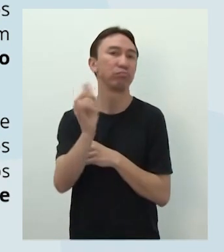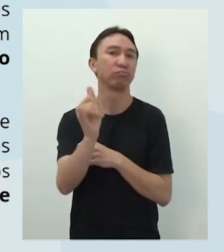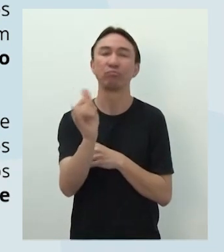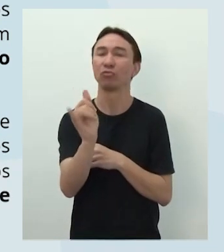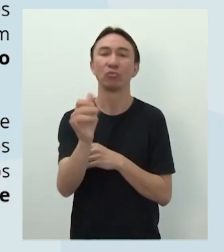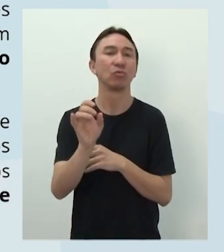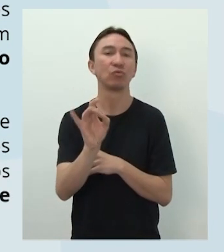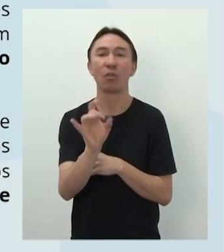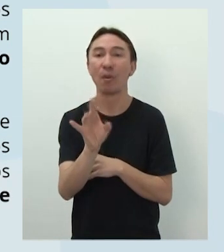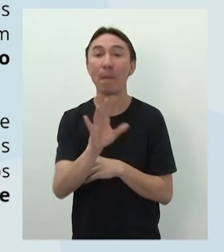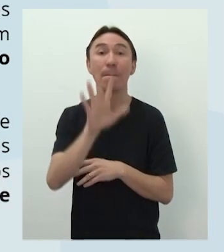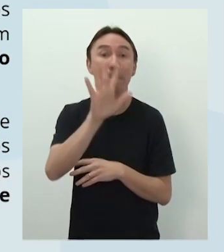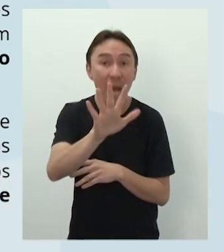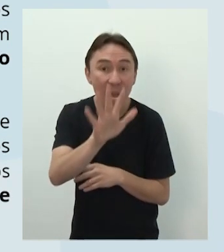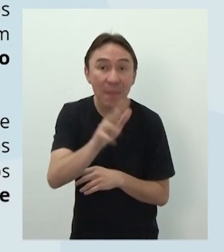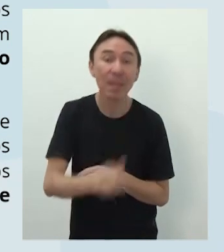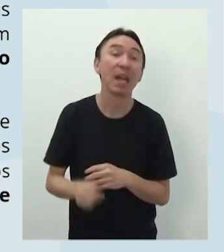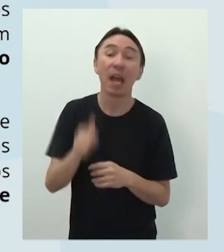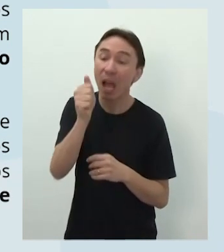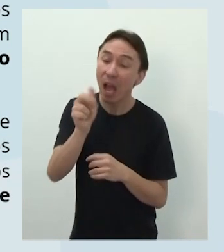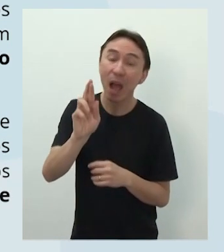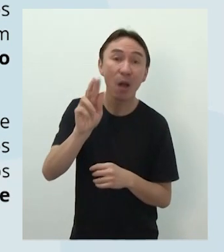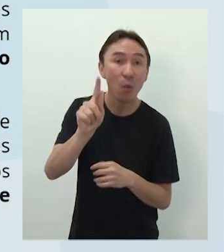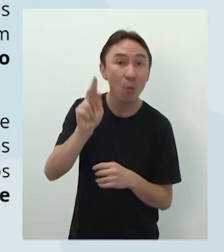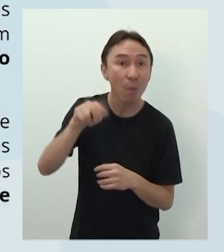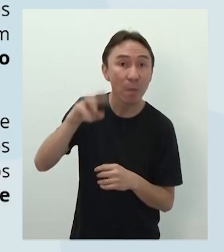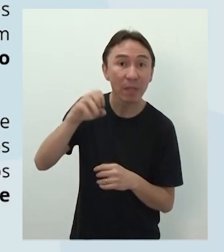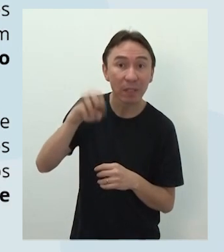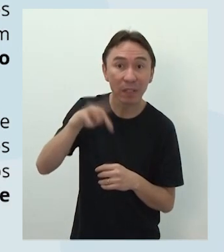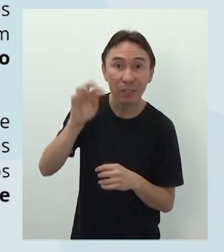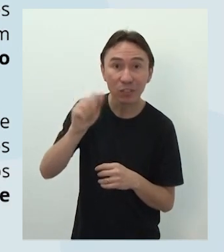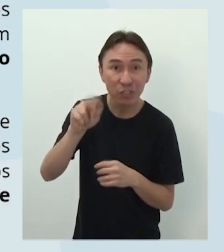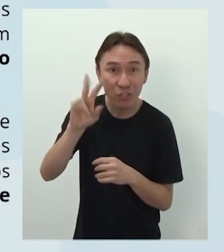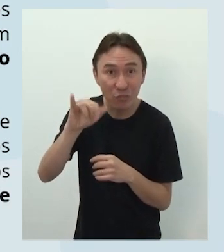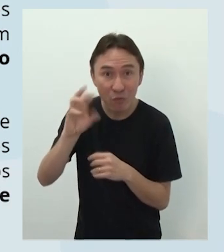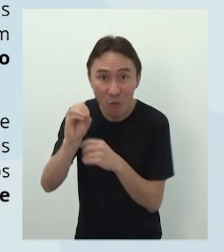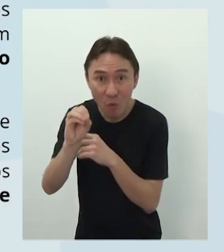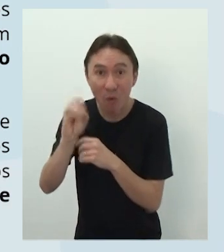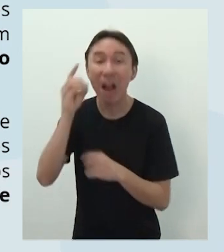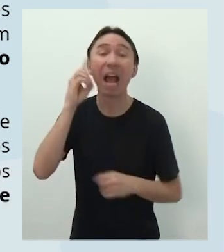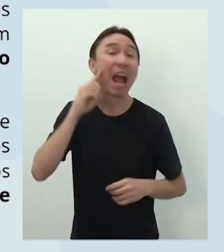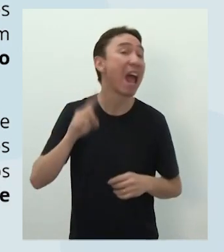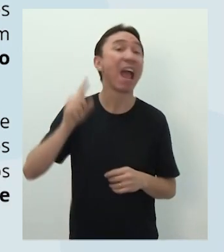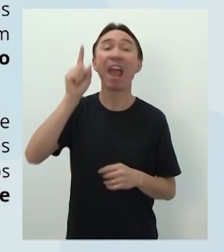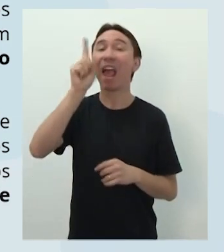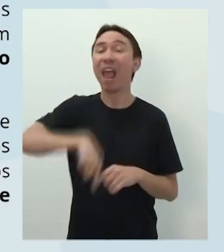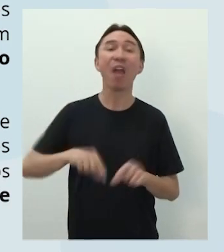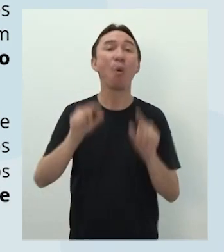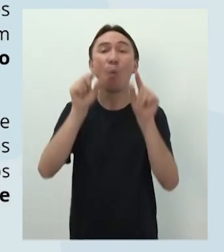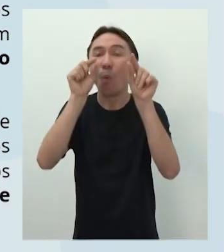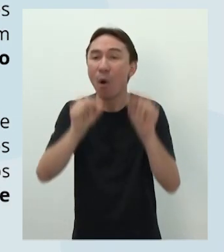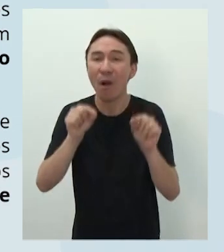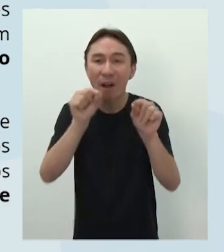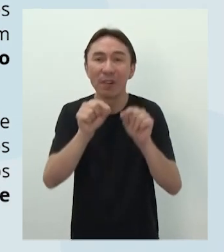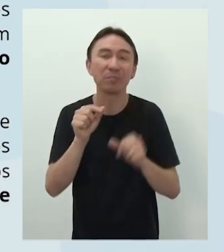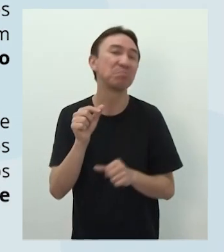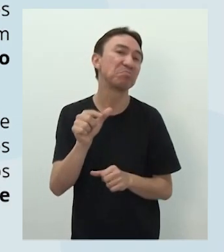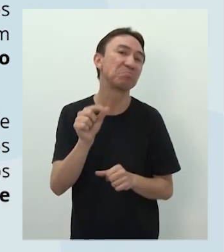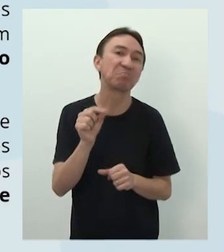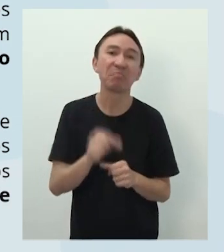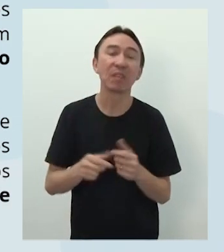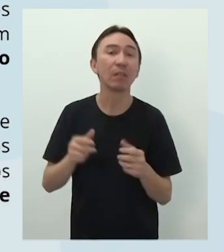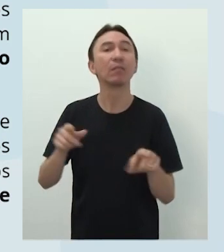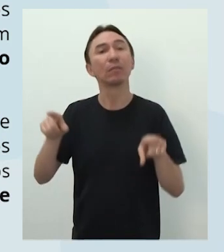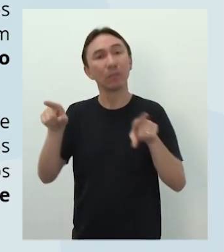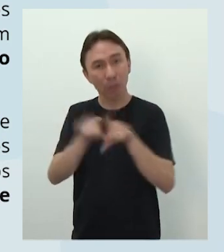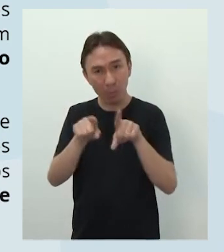ele já tem ali uma defesa de um ponto de vista. Os textos advindos deste tipo, o argumentativo, tem função